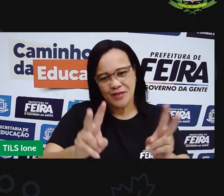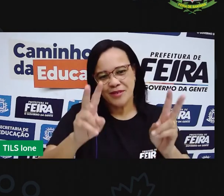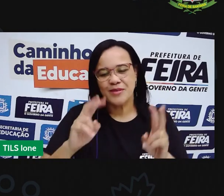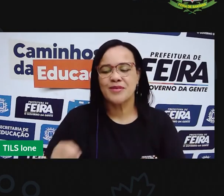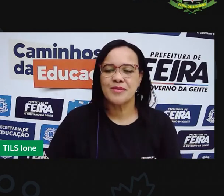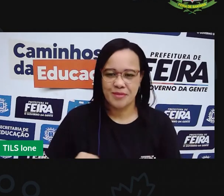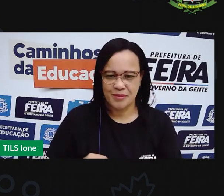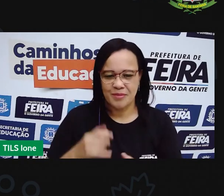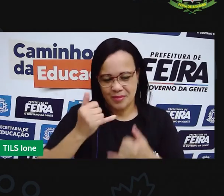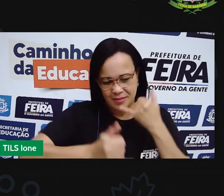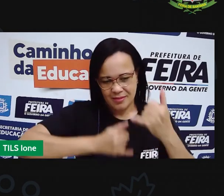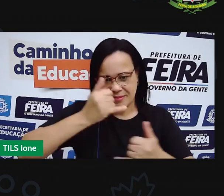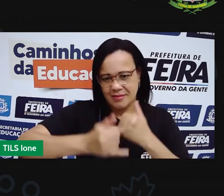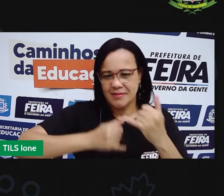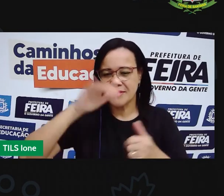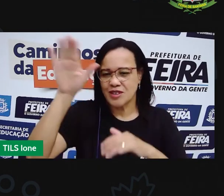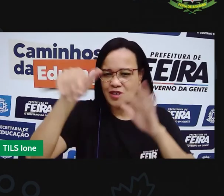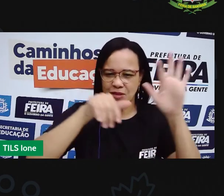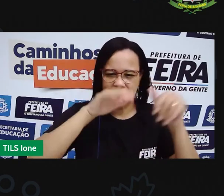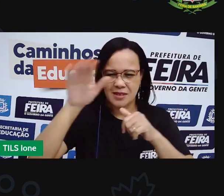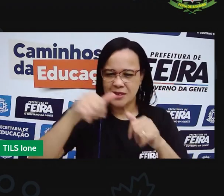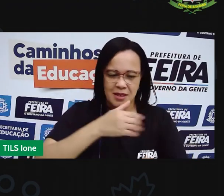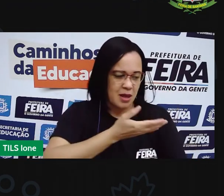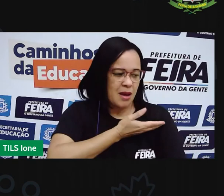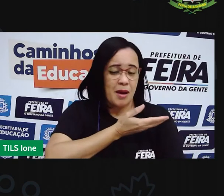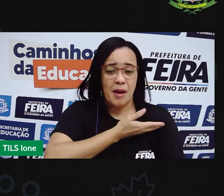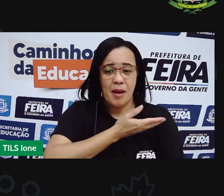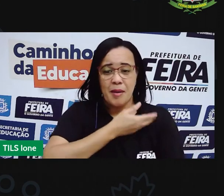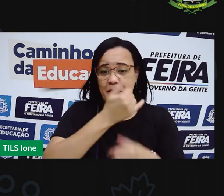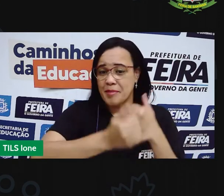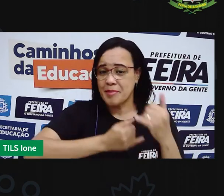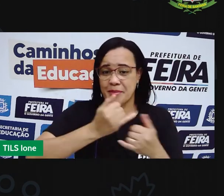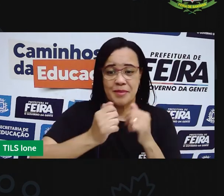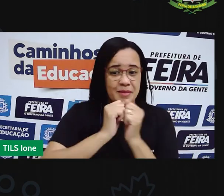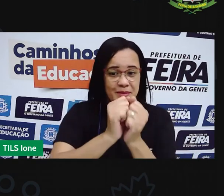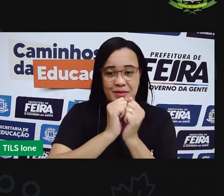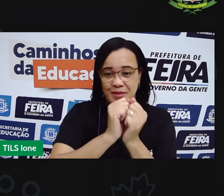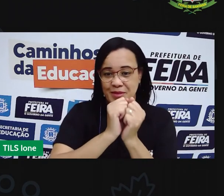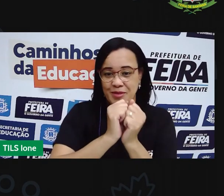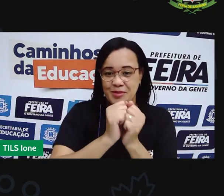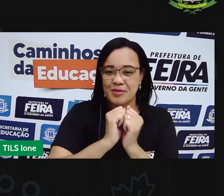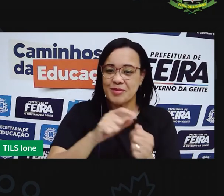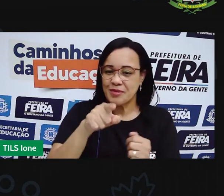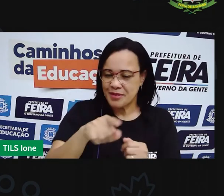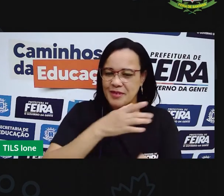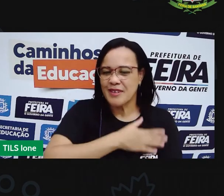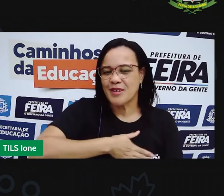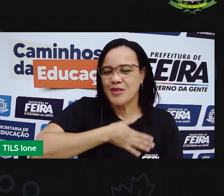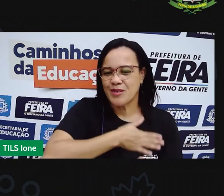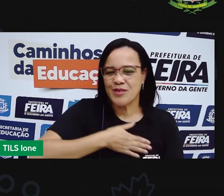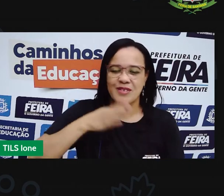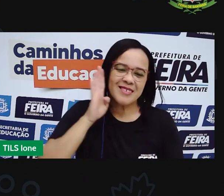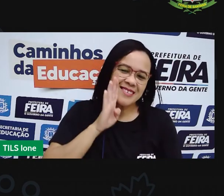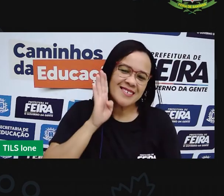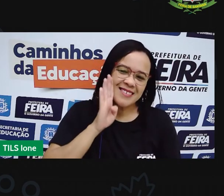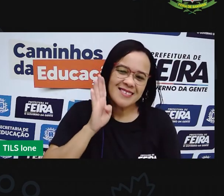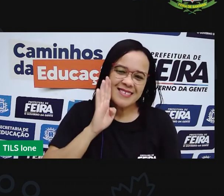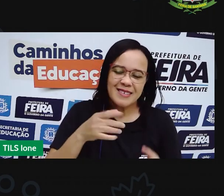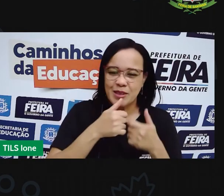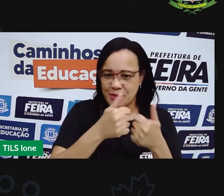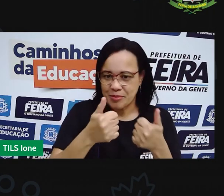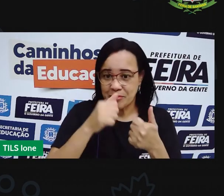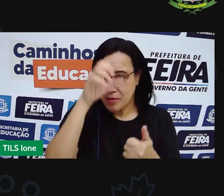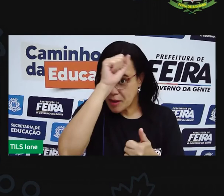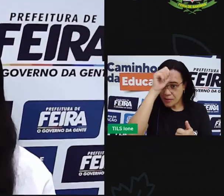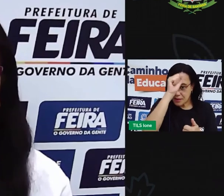com esse jogo chame os colegas para brincar com você porque eu tenho certeza que você vai se divertir e aprender ao